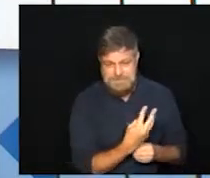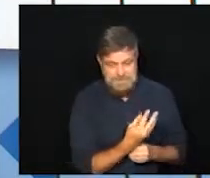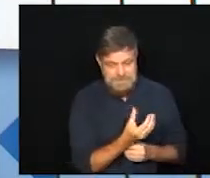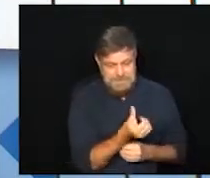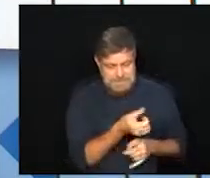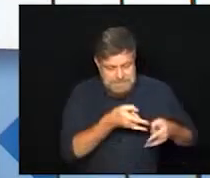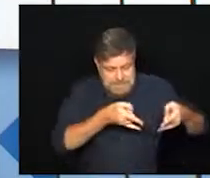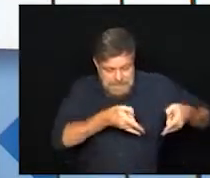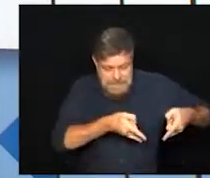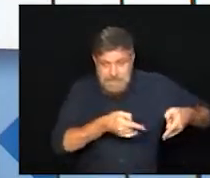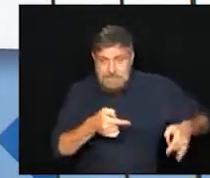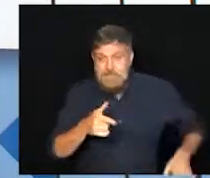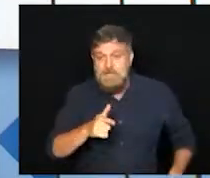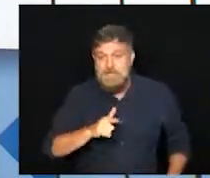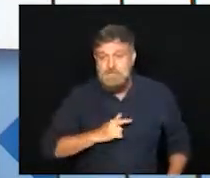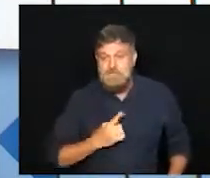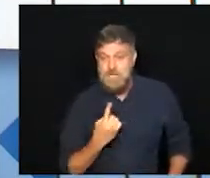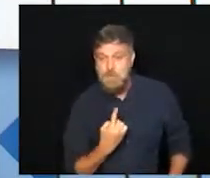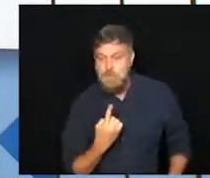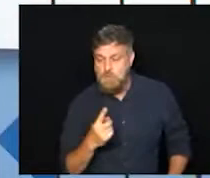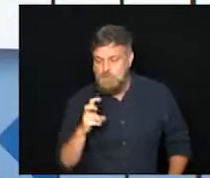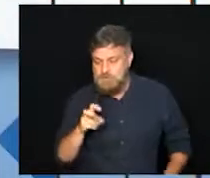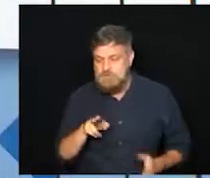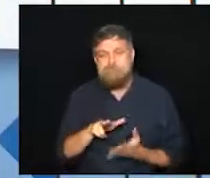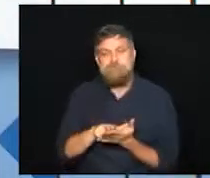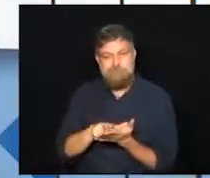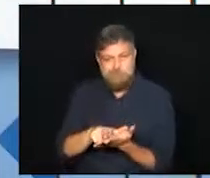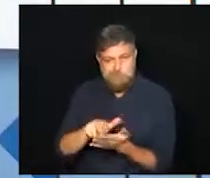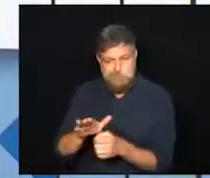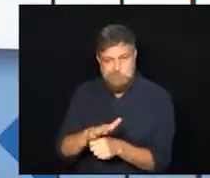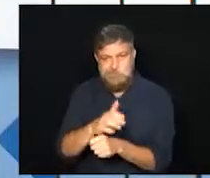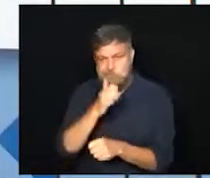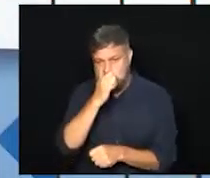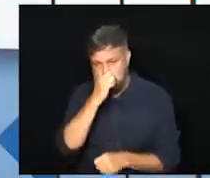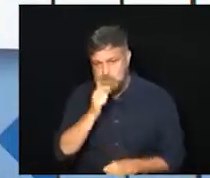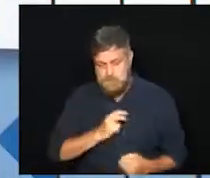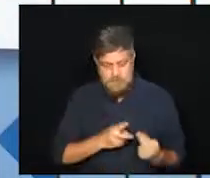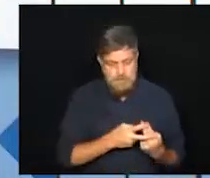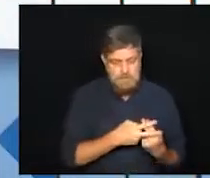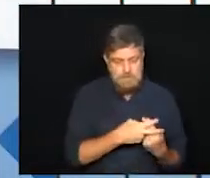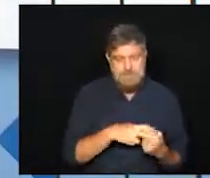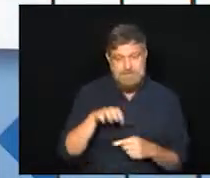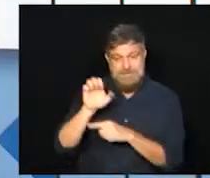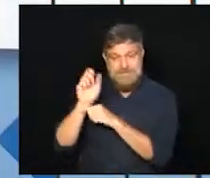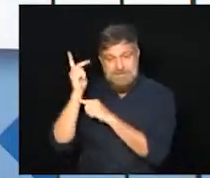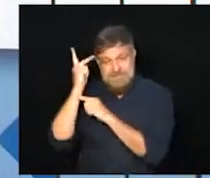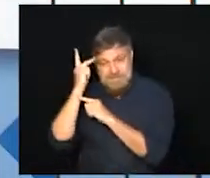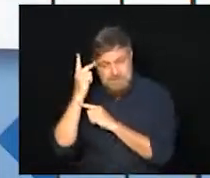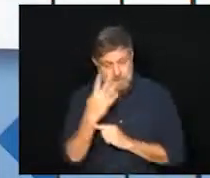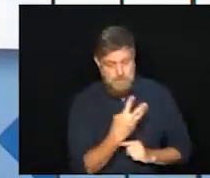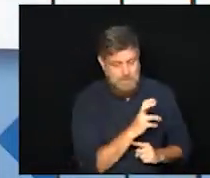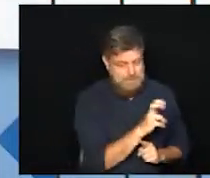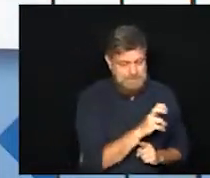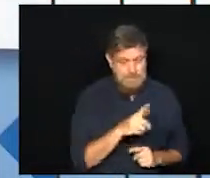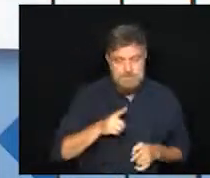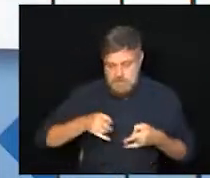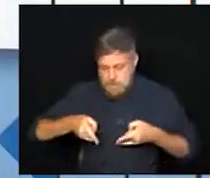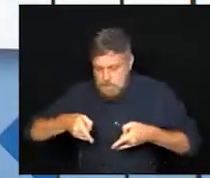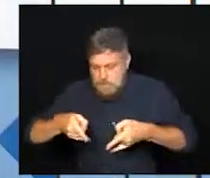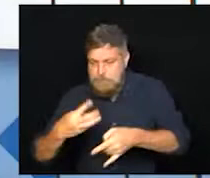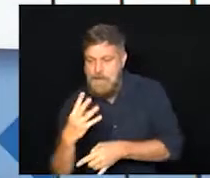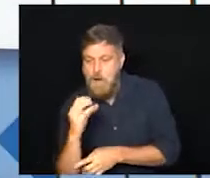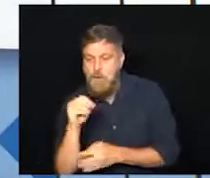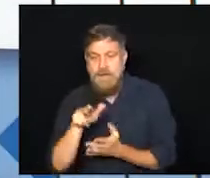leitos, dos quais 115 estavam ocupados, no SUS estadual 45, dos quais 40 estavam ocupados